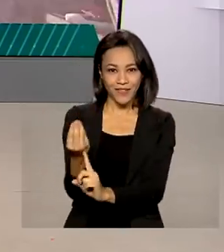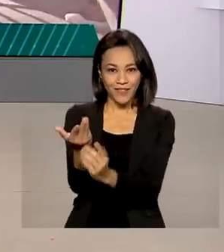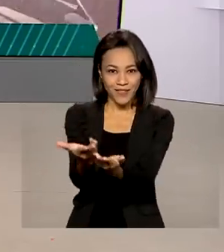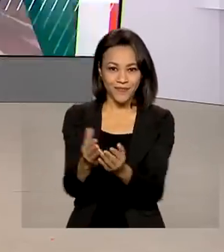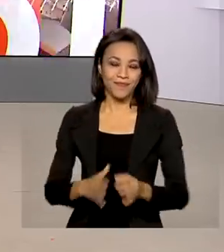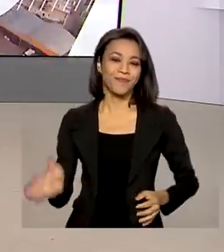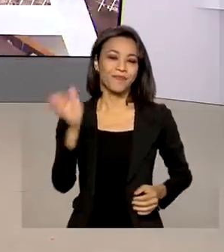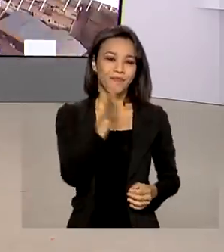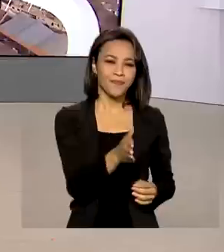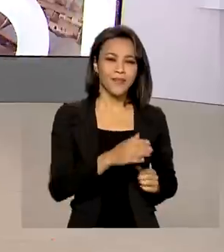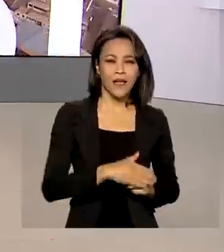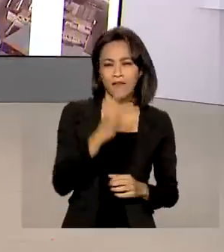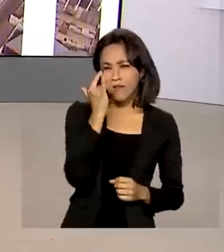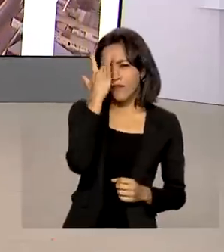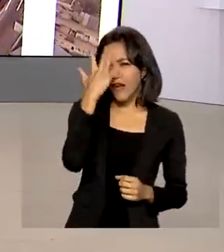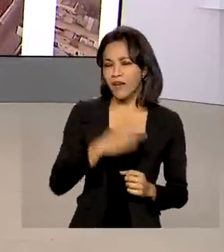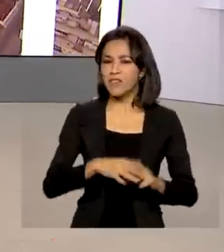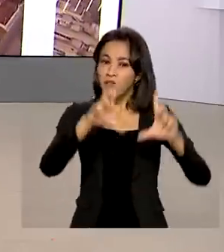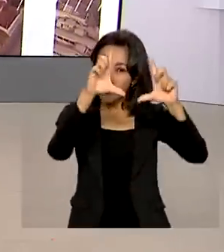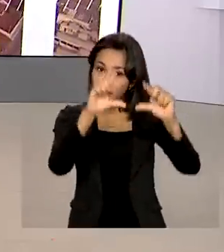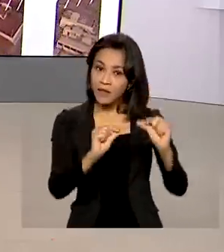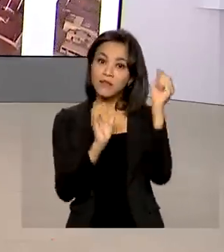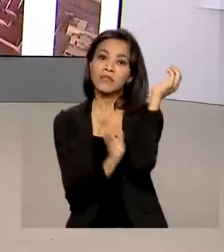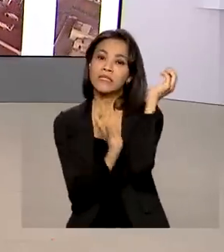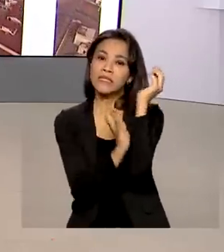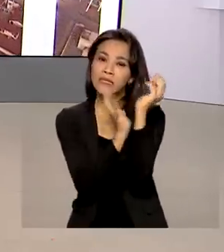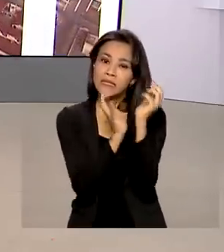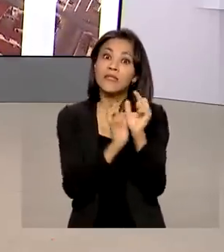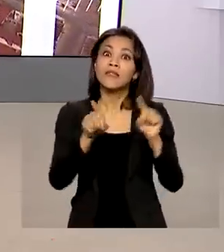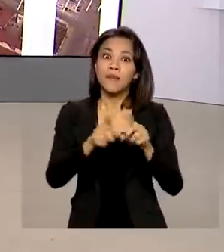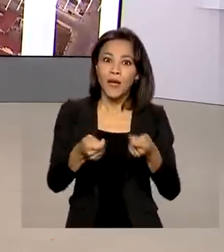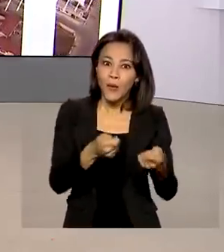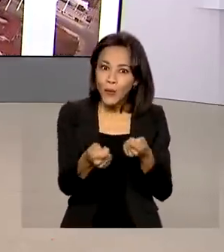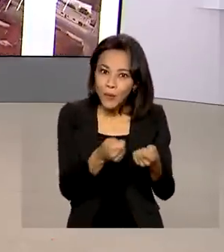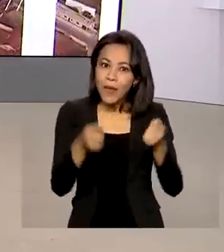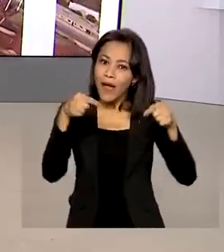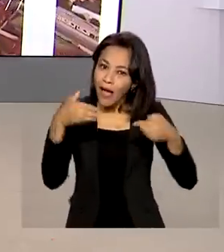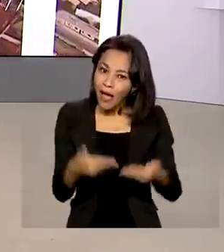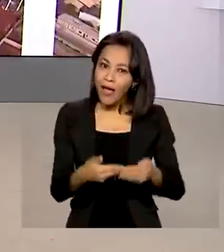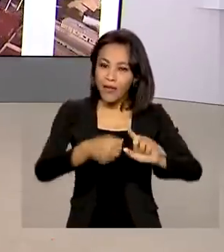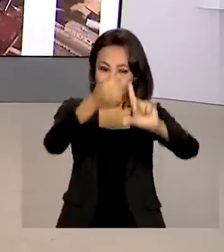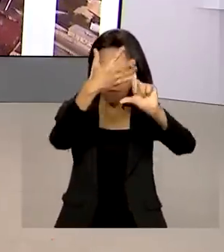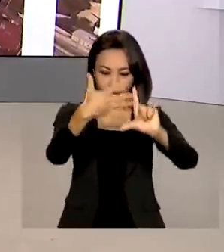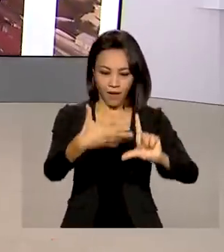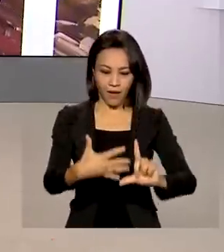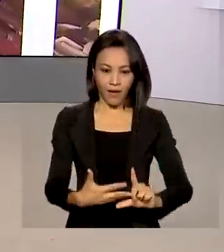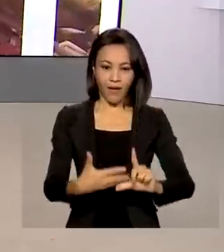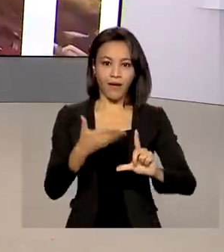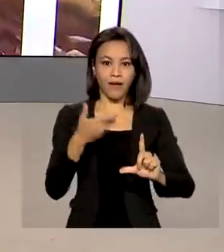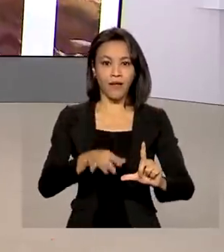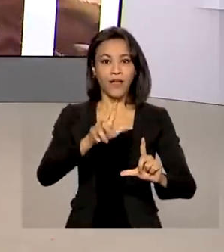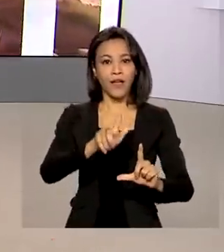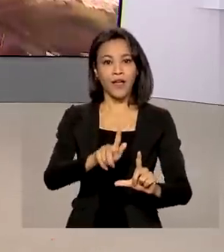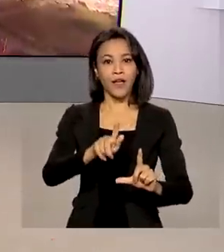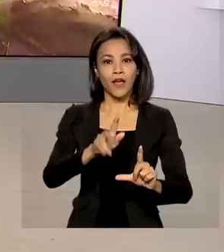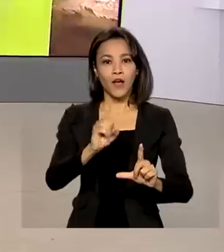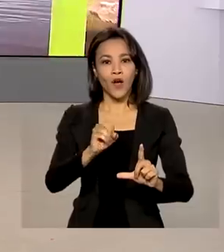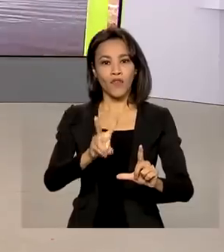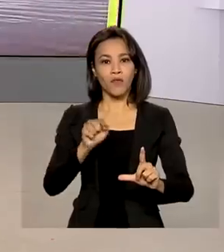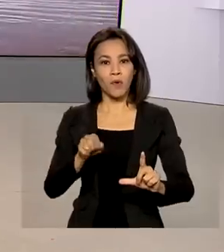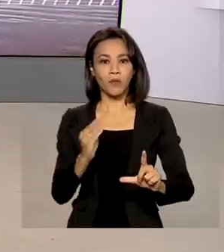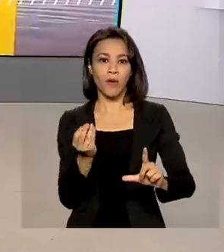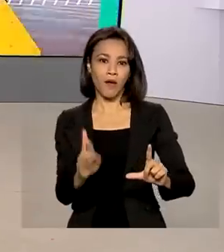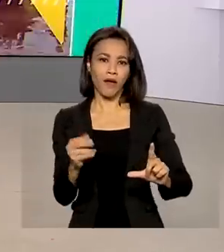Facilidade, menos burocracia e mais economia. É a plataforma gov.br, que está oferecendo novos serviços